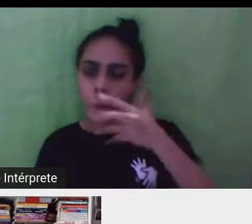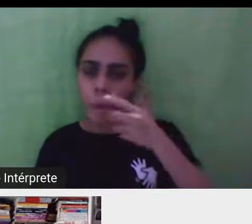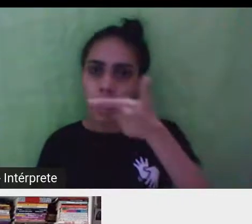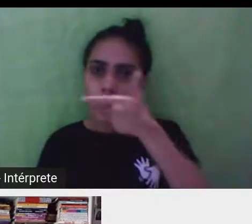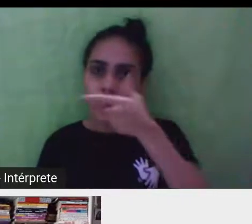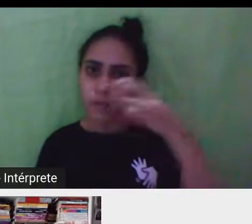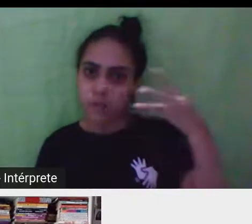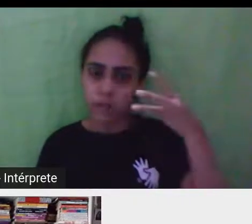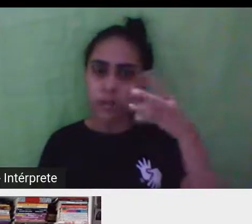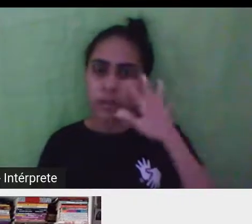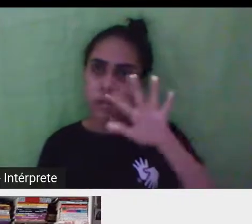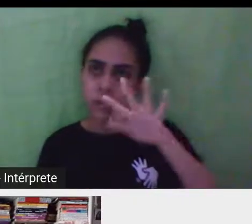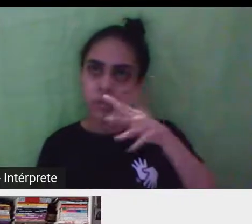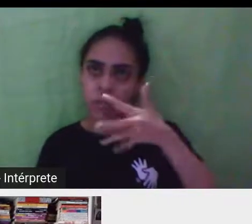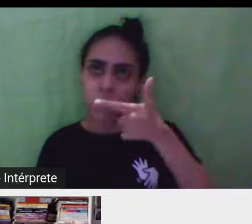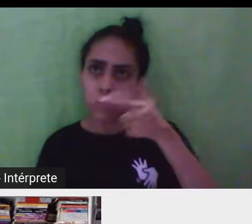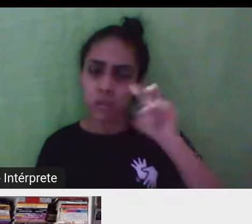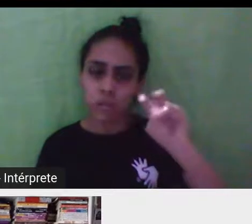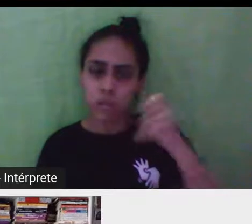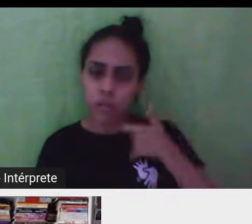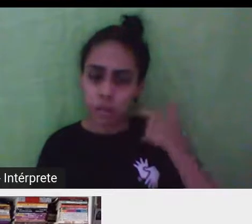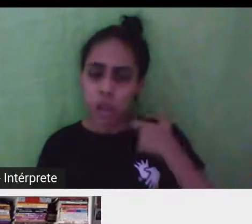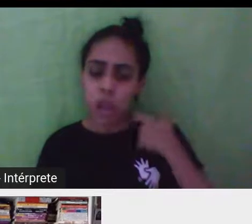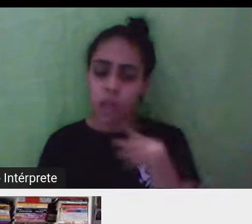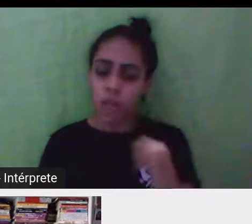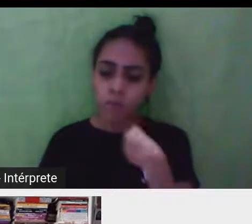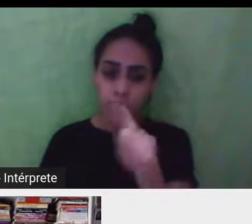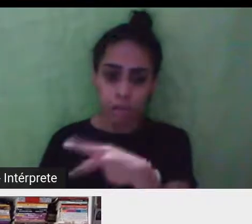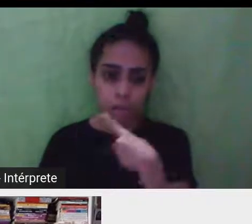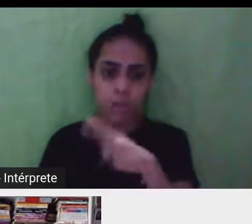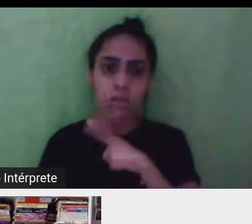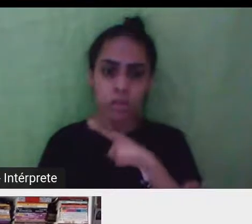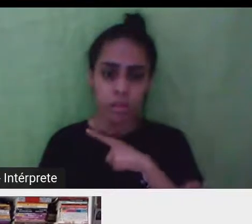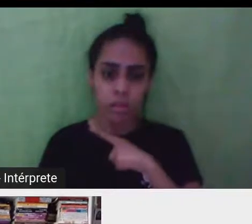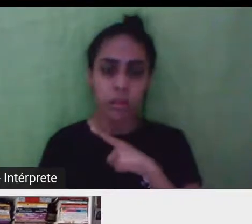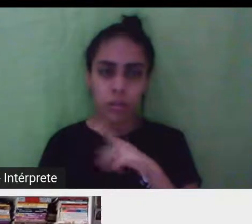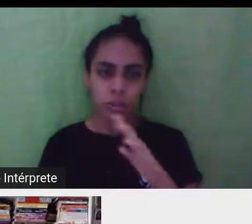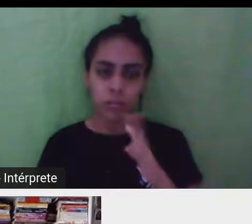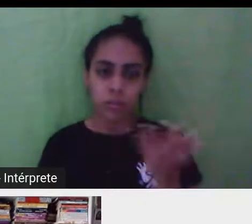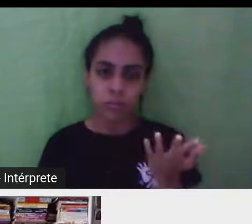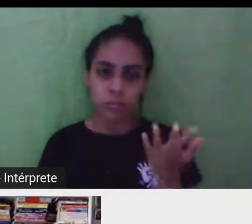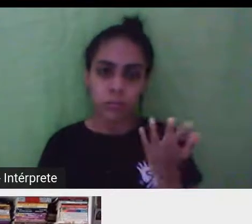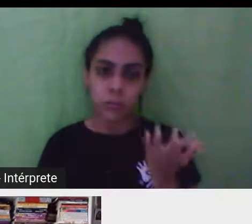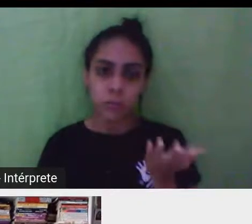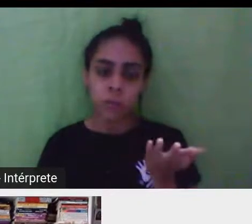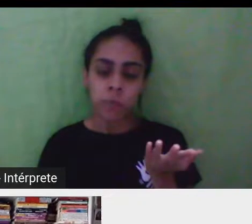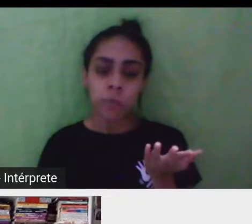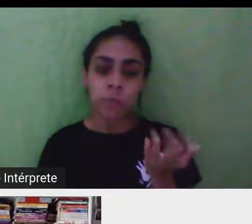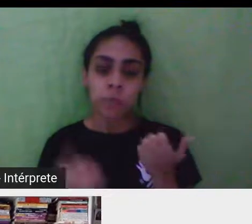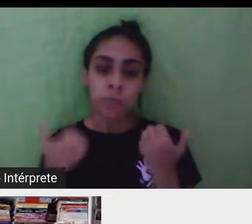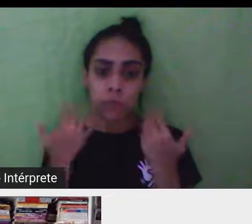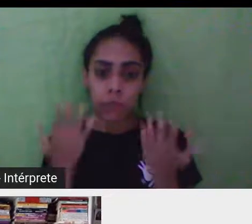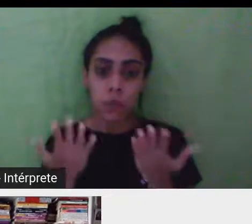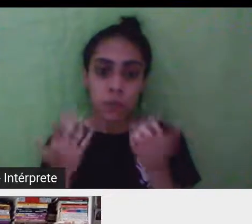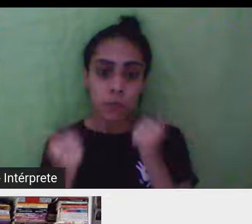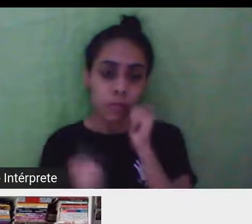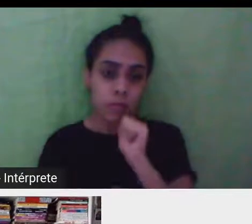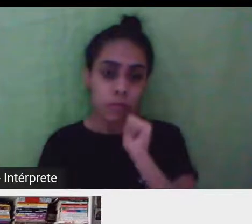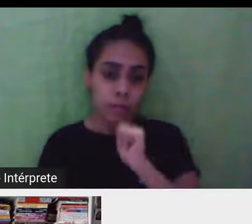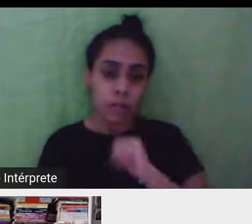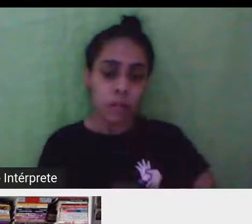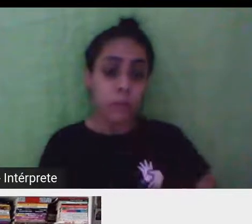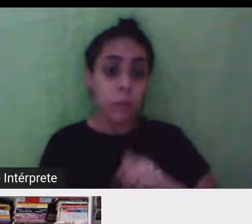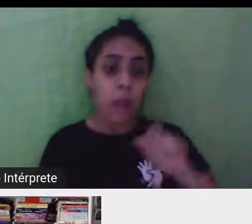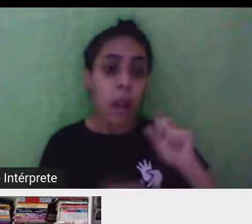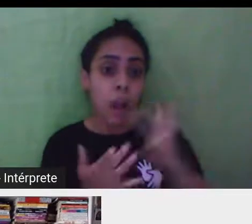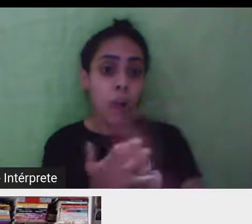25 anos, 20 e poucos anos, duas filhas de até 25 anos, e que ela, pela primeira